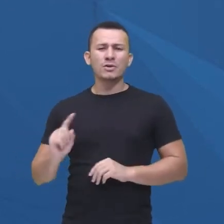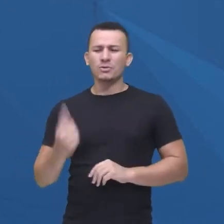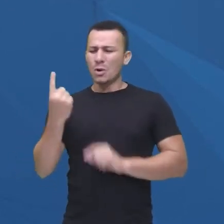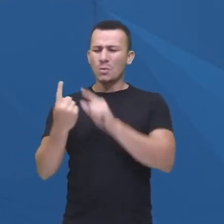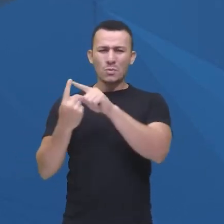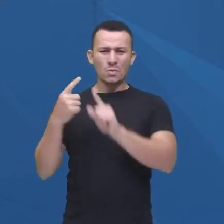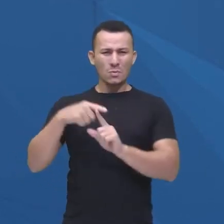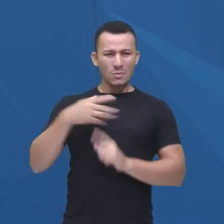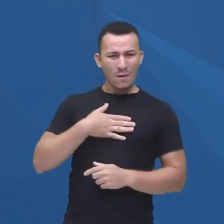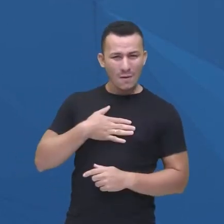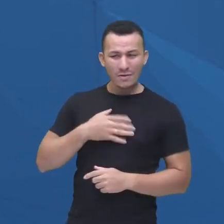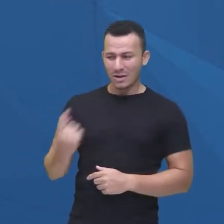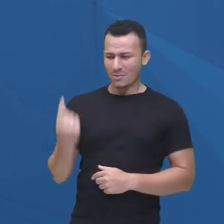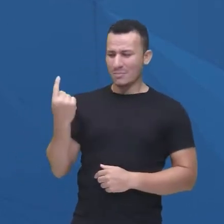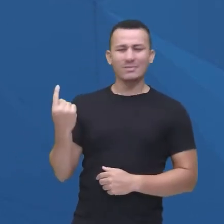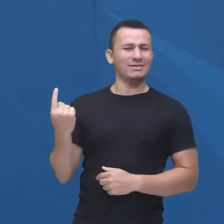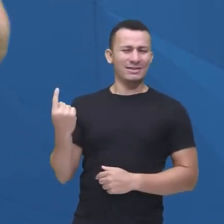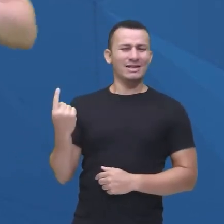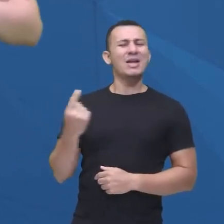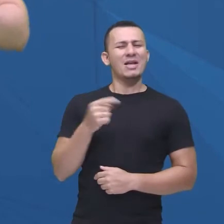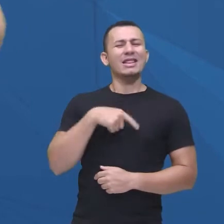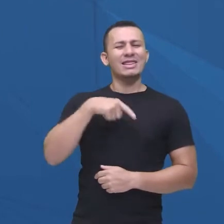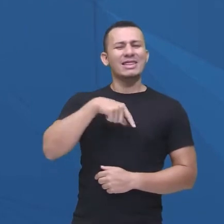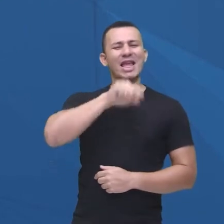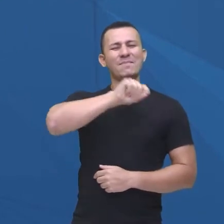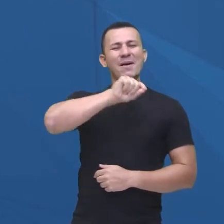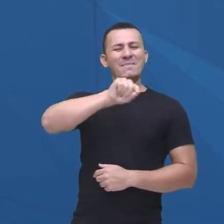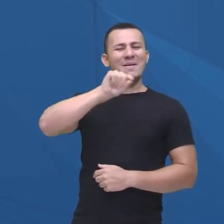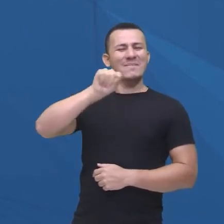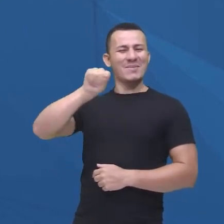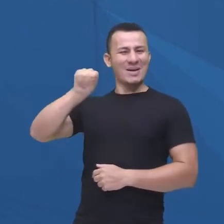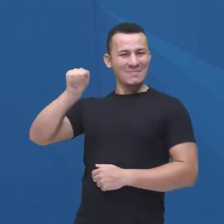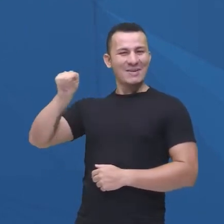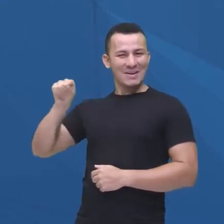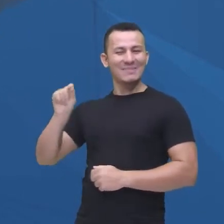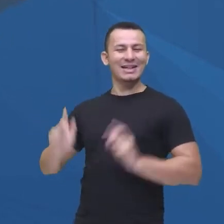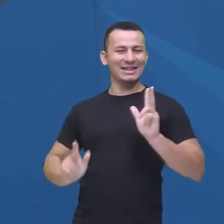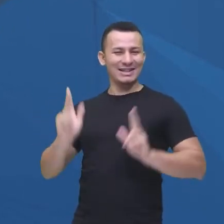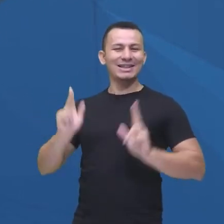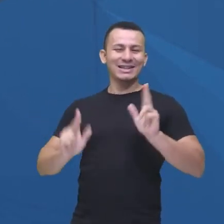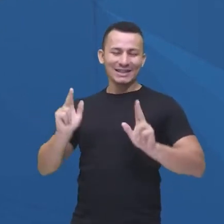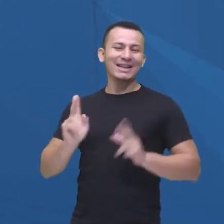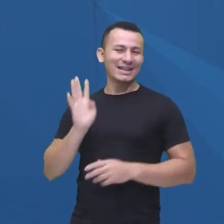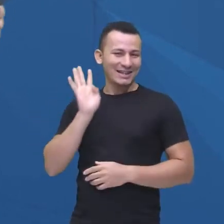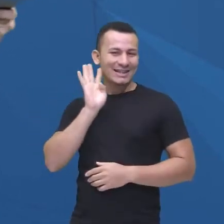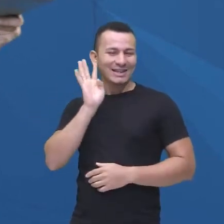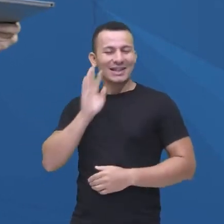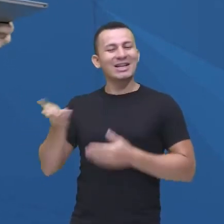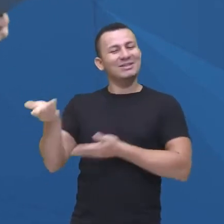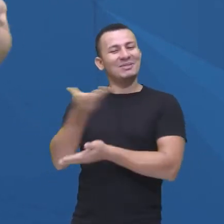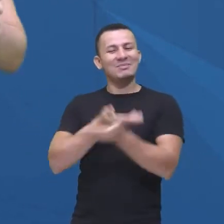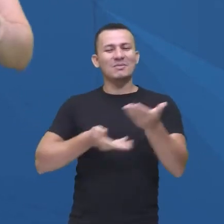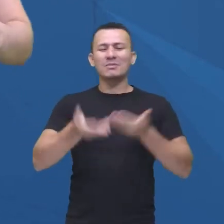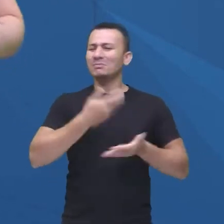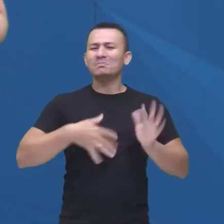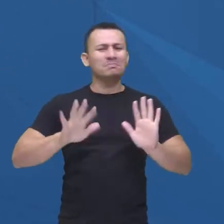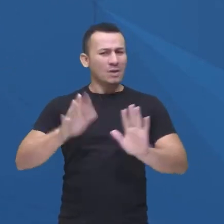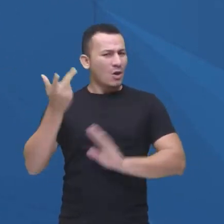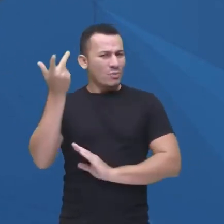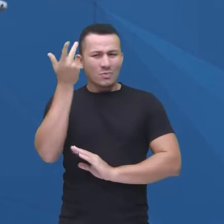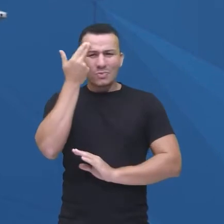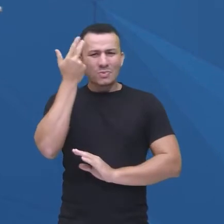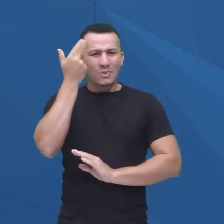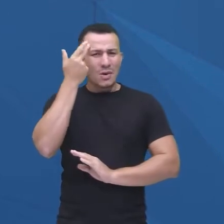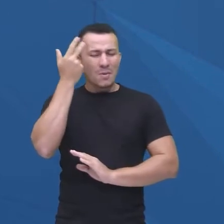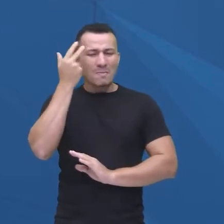tipo, que é legal, né? Às vezes a gente gosta de vários tipos e isso aí também é muito legal. Porque é normal a gente se envolver com a